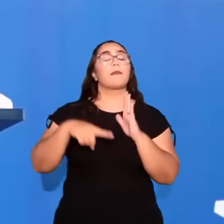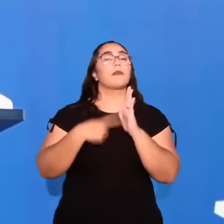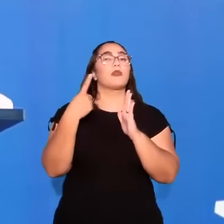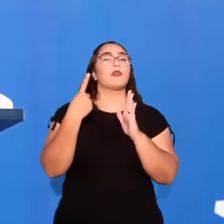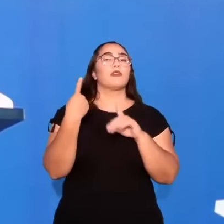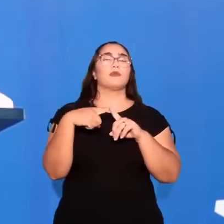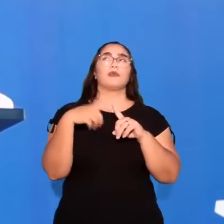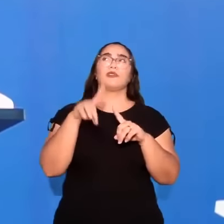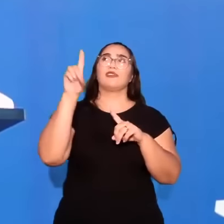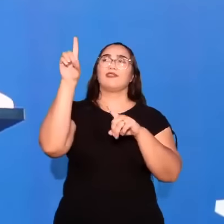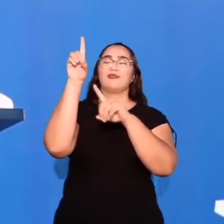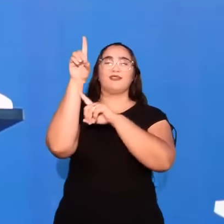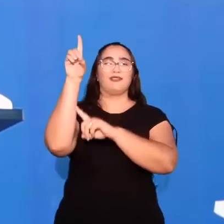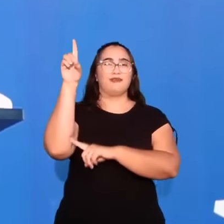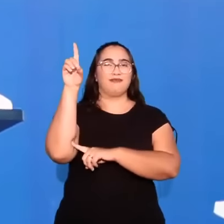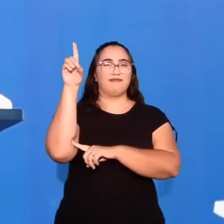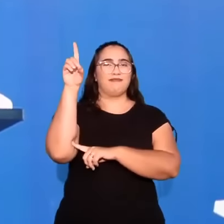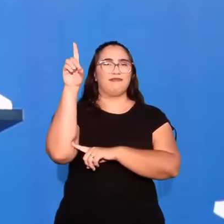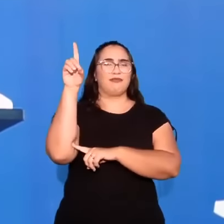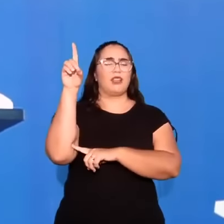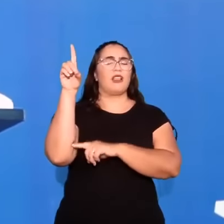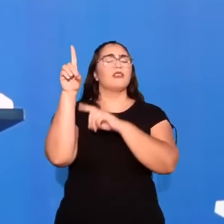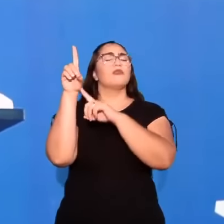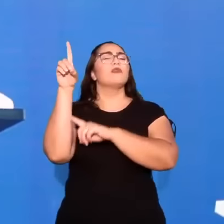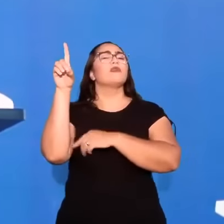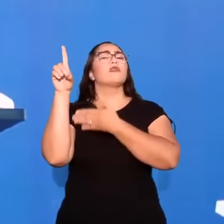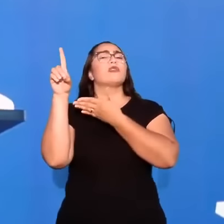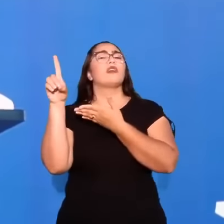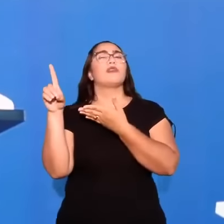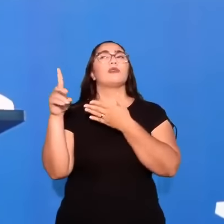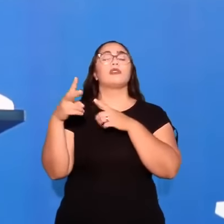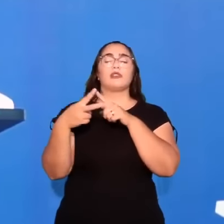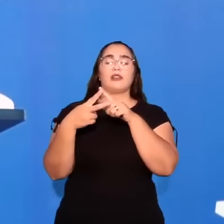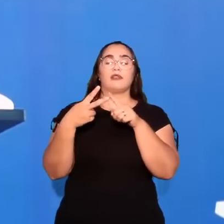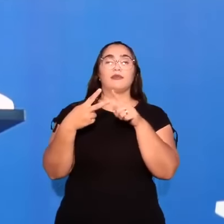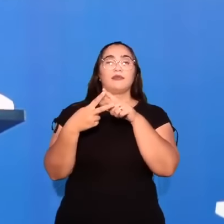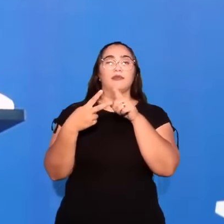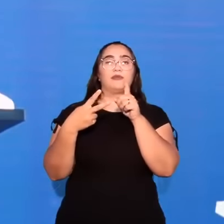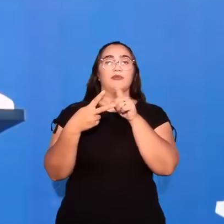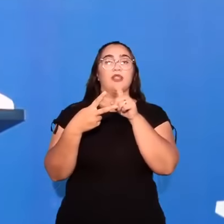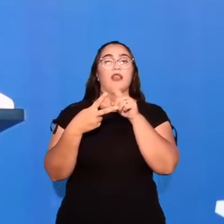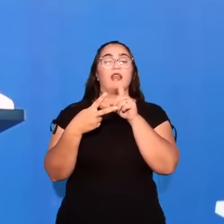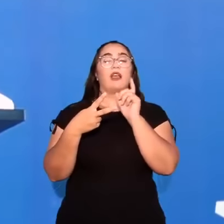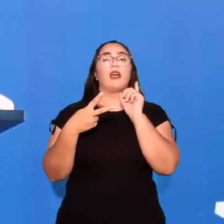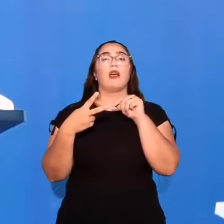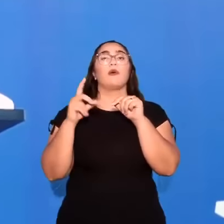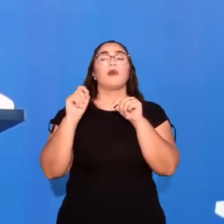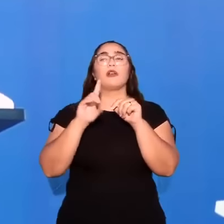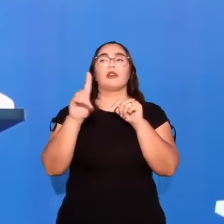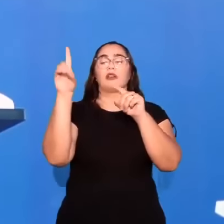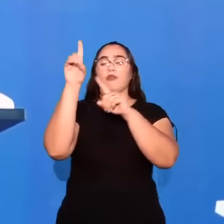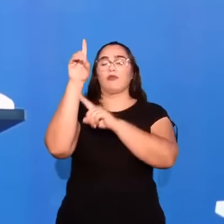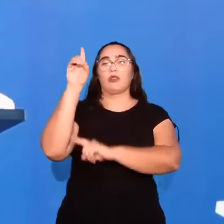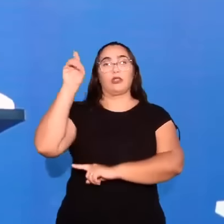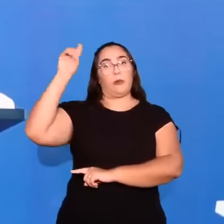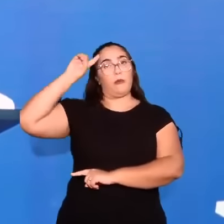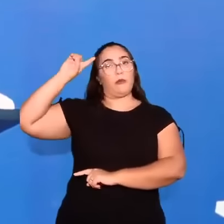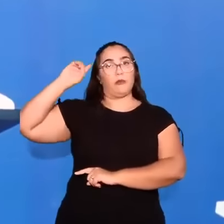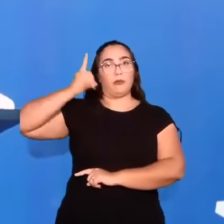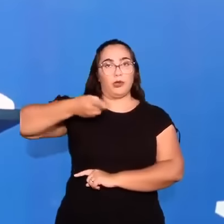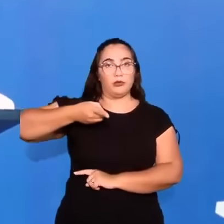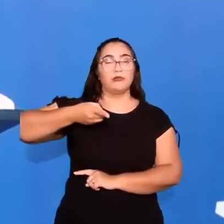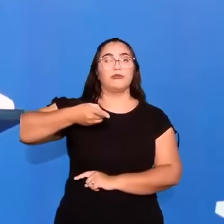vontade de Deus. E a vontade de Deus aqui pode ser dividida em duas. Uma é a sua vontade decretatória.